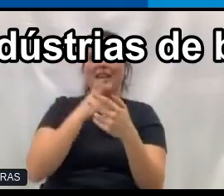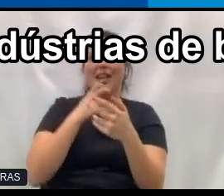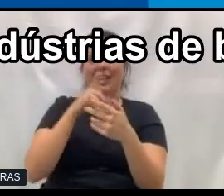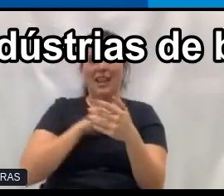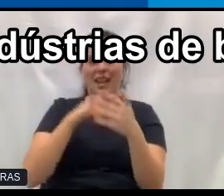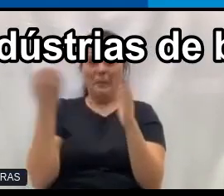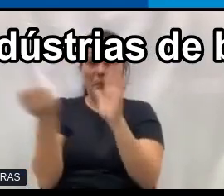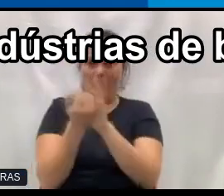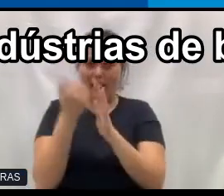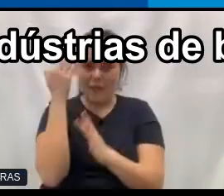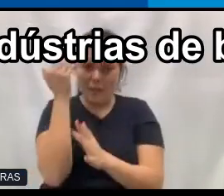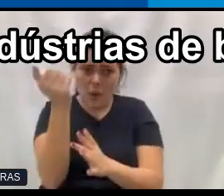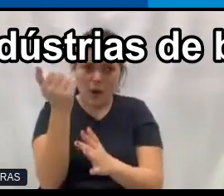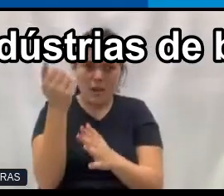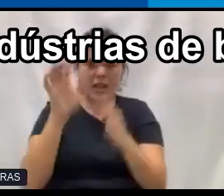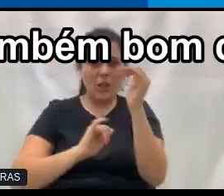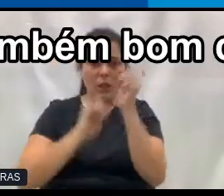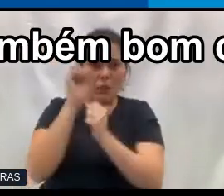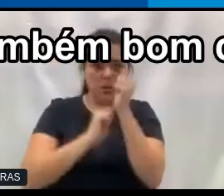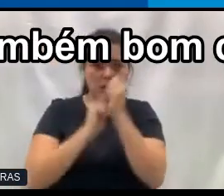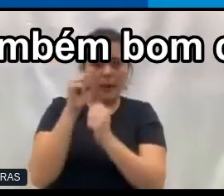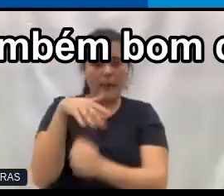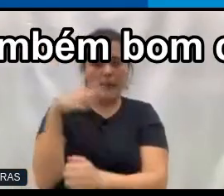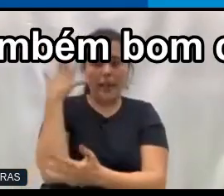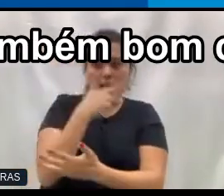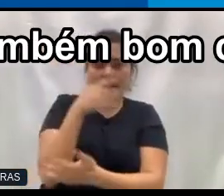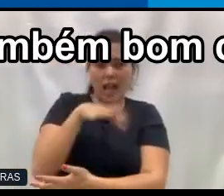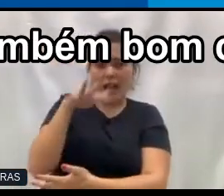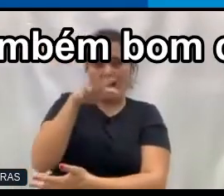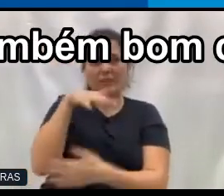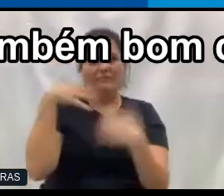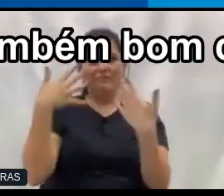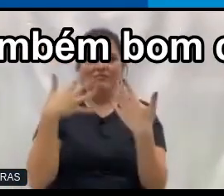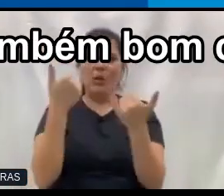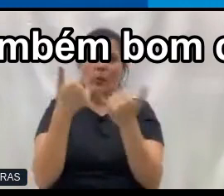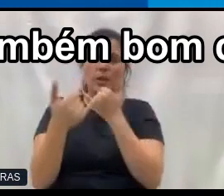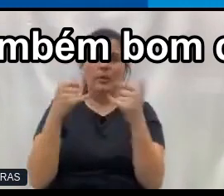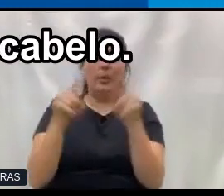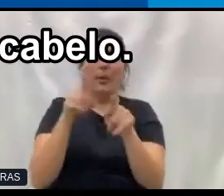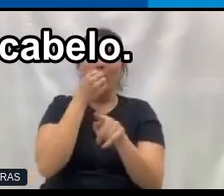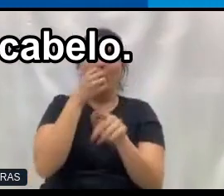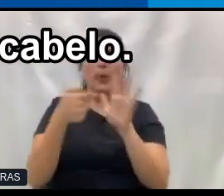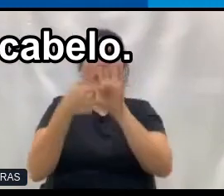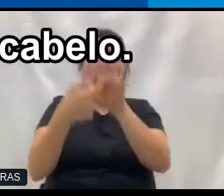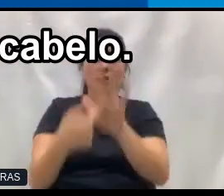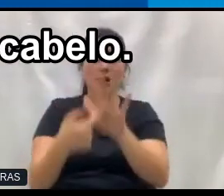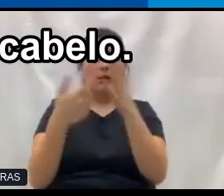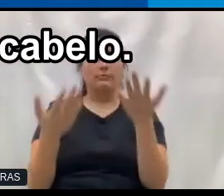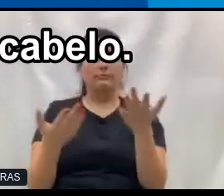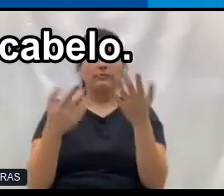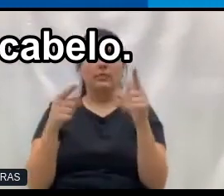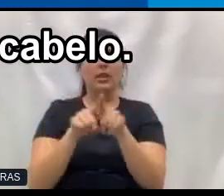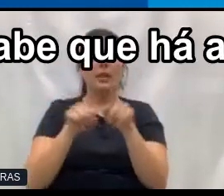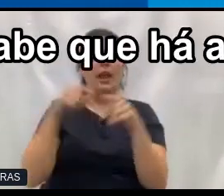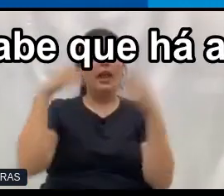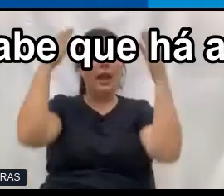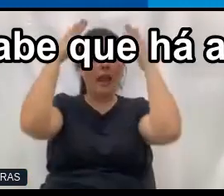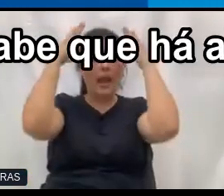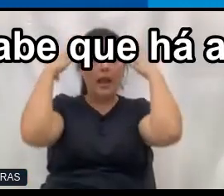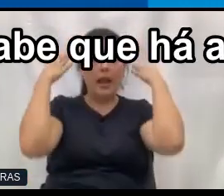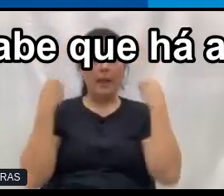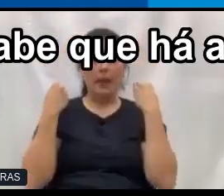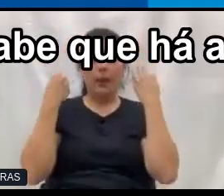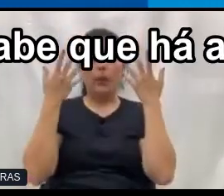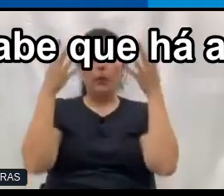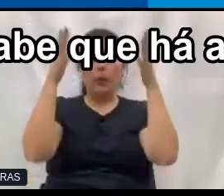marca de indústrias de beleza. Acho que é um exemplo também bom de trazer a questão do cabelo. Quem tem cabelo